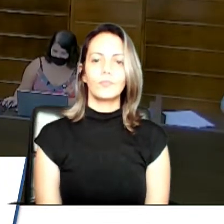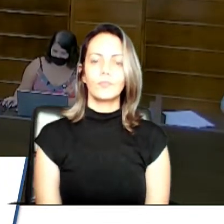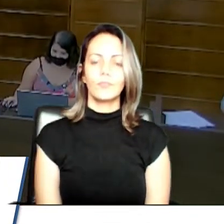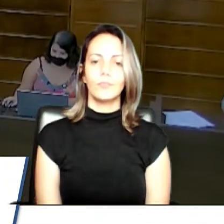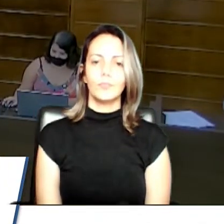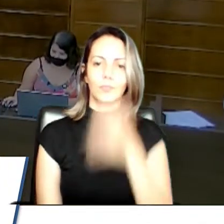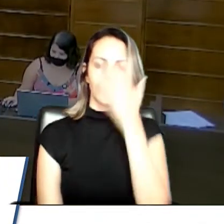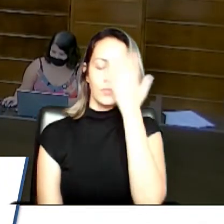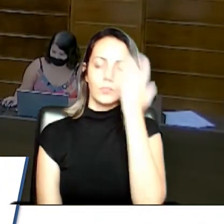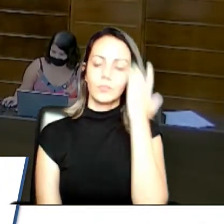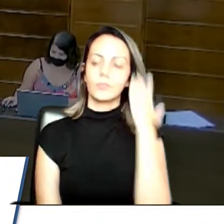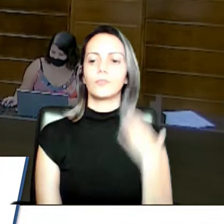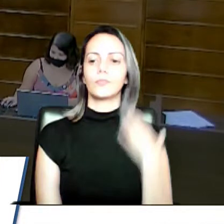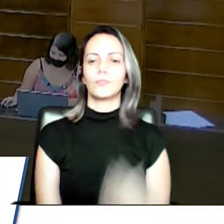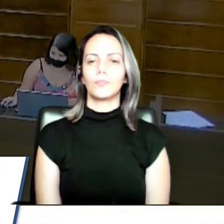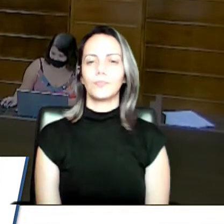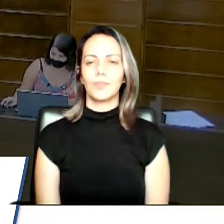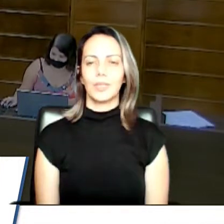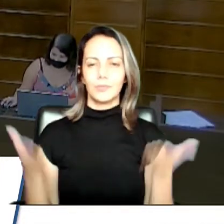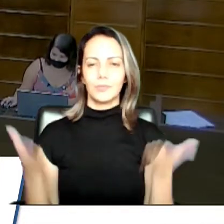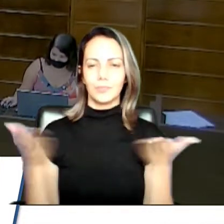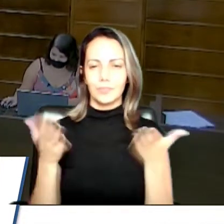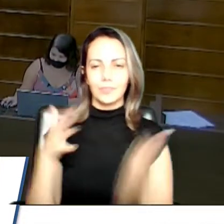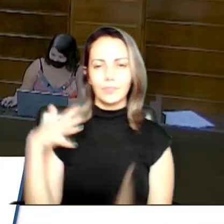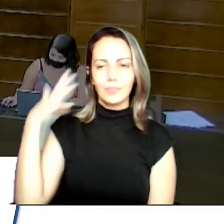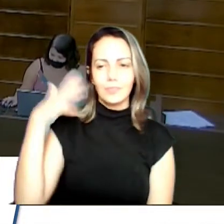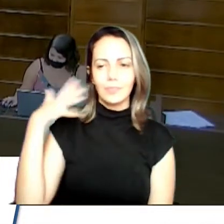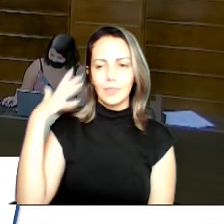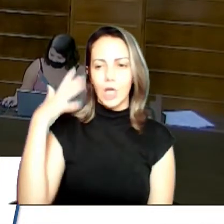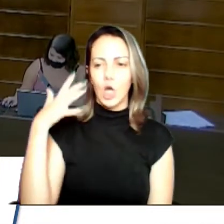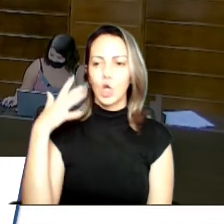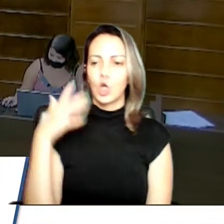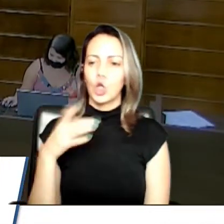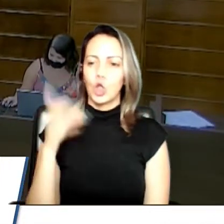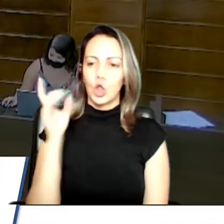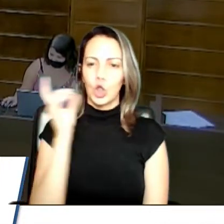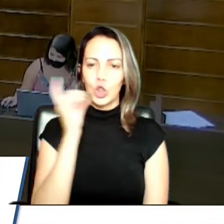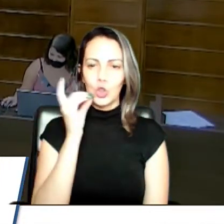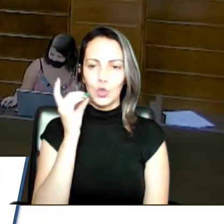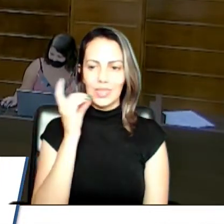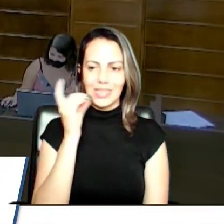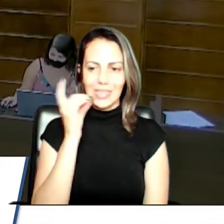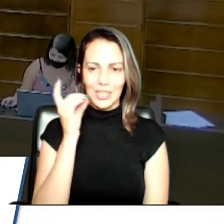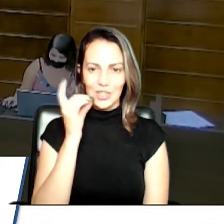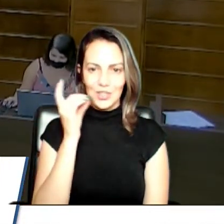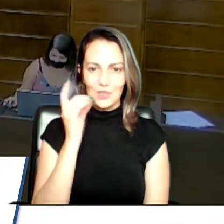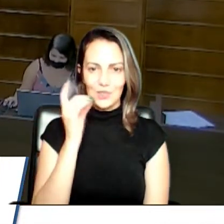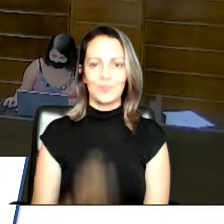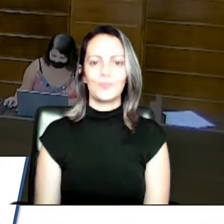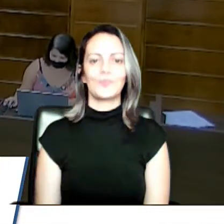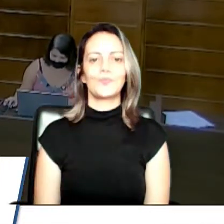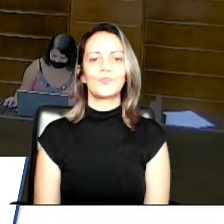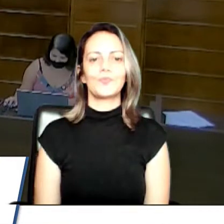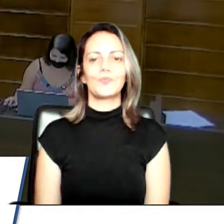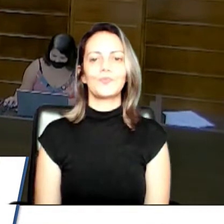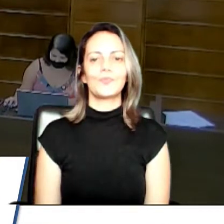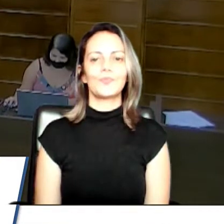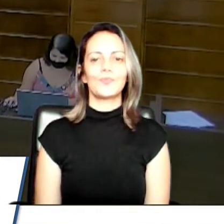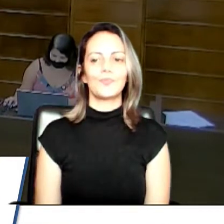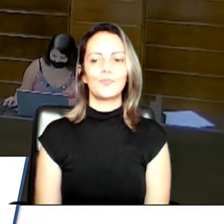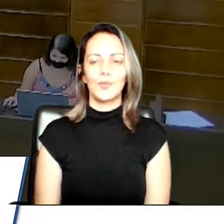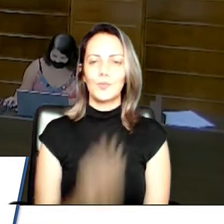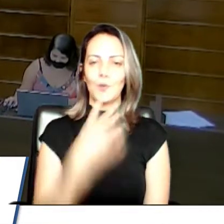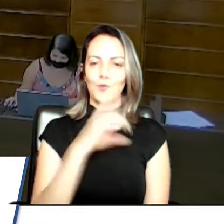me pedido, logo em seguida, Dona Isete da farmácia. Obrigado, excelência. Bom dia a todos.